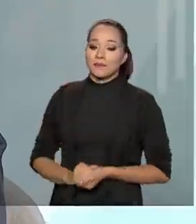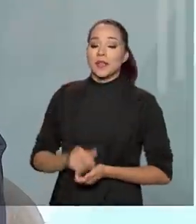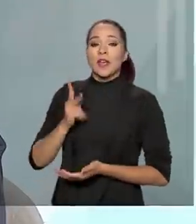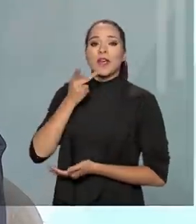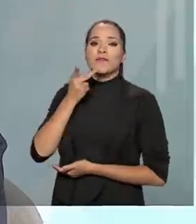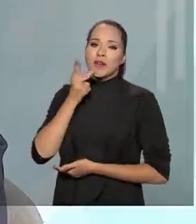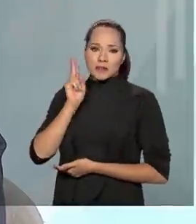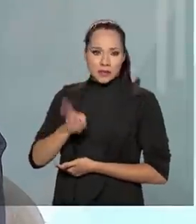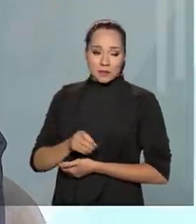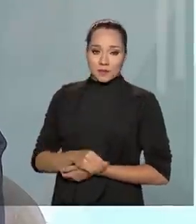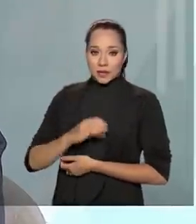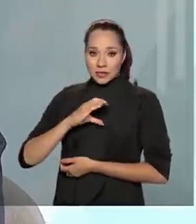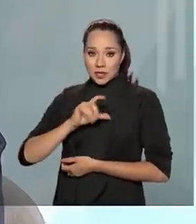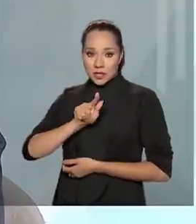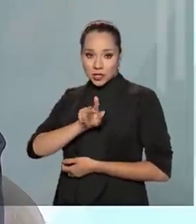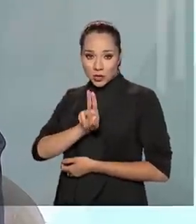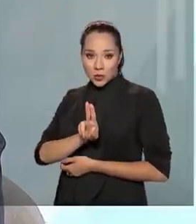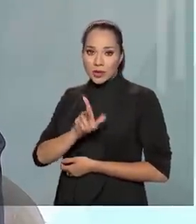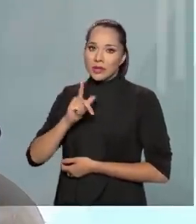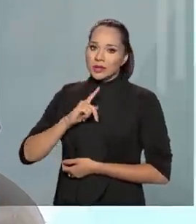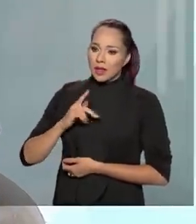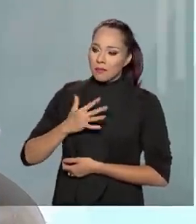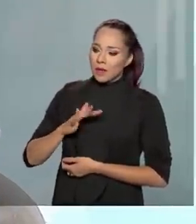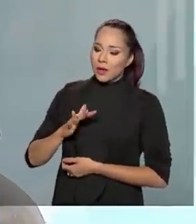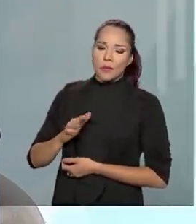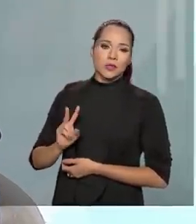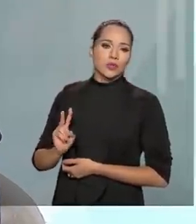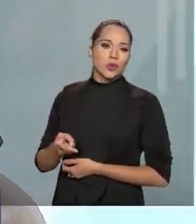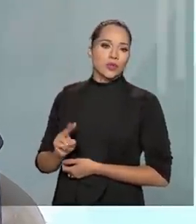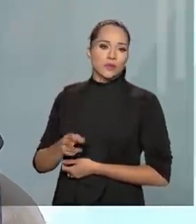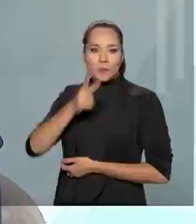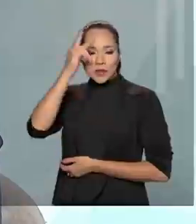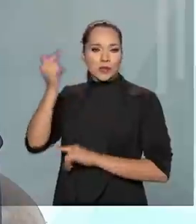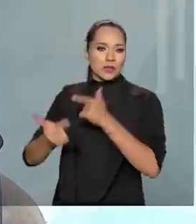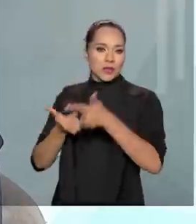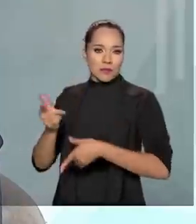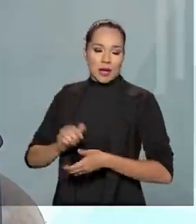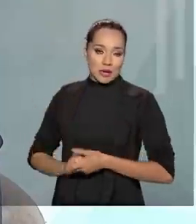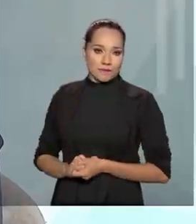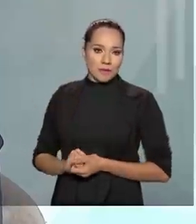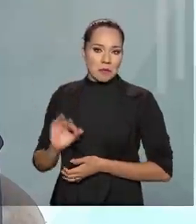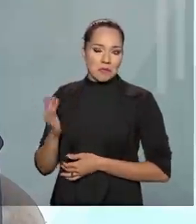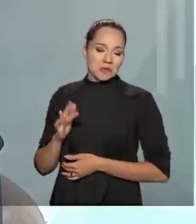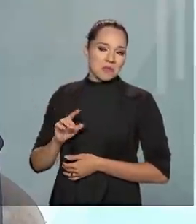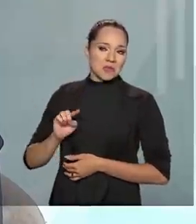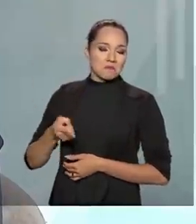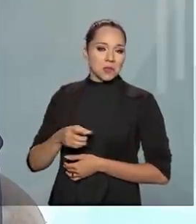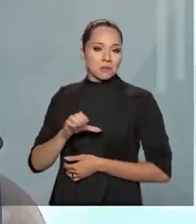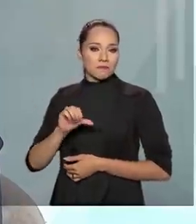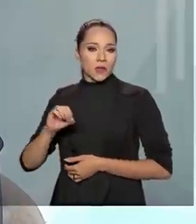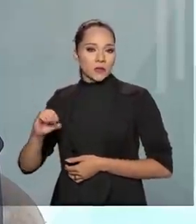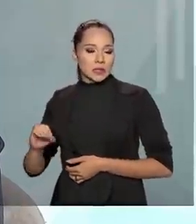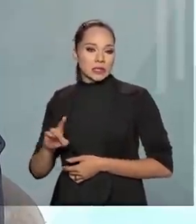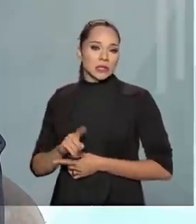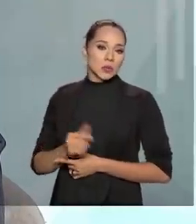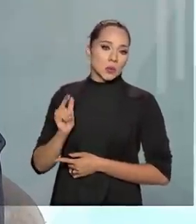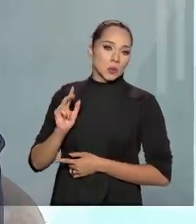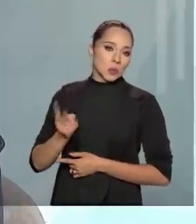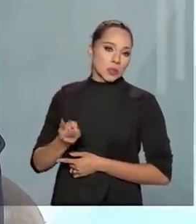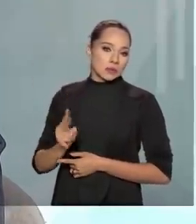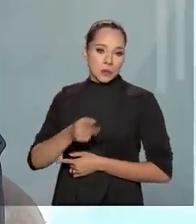aqui, a CGU, ela possui menos de 2 mil servidores. Estamos na casa aí entre 1.900 e 2 mil servidores.